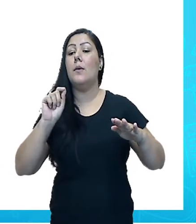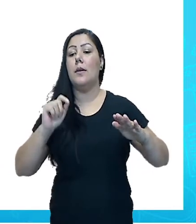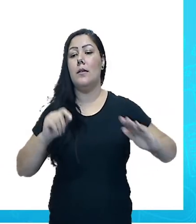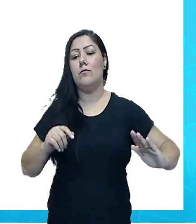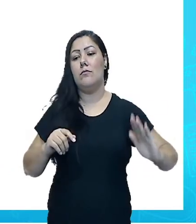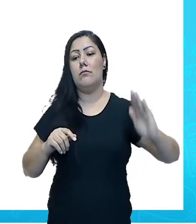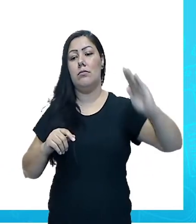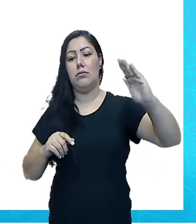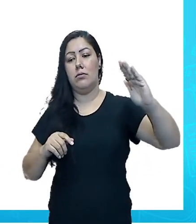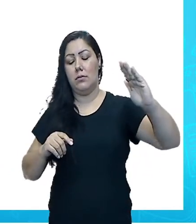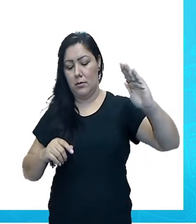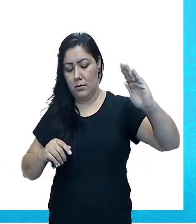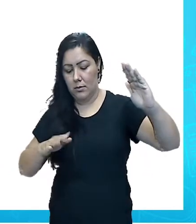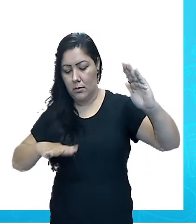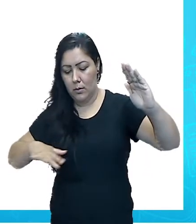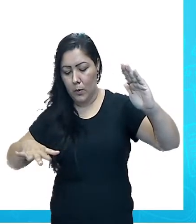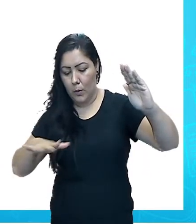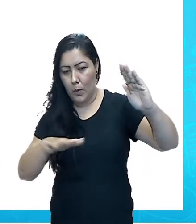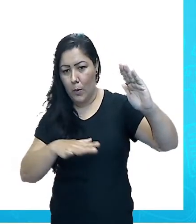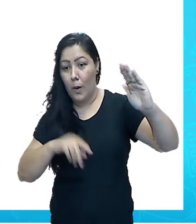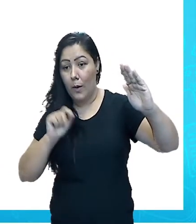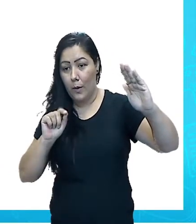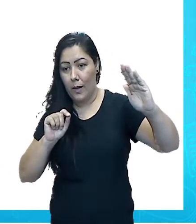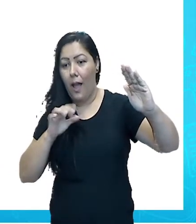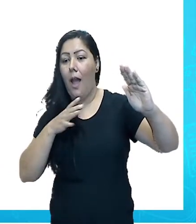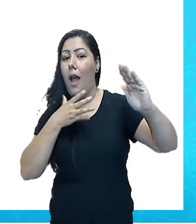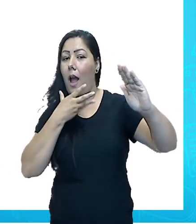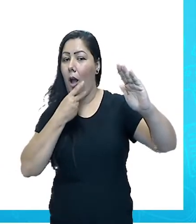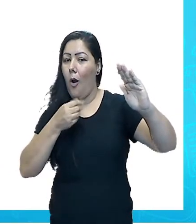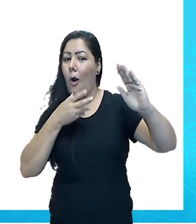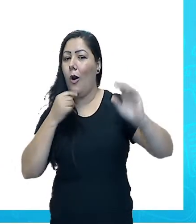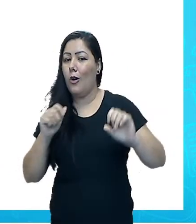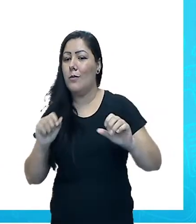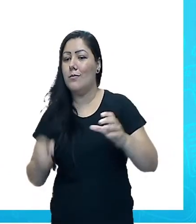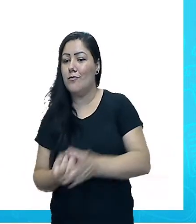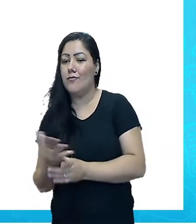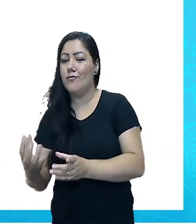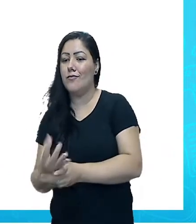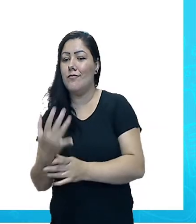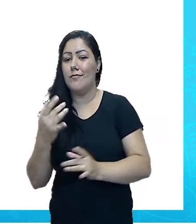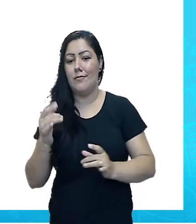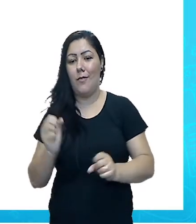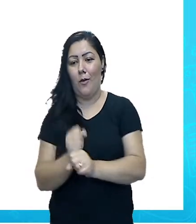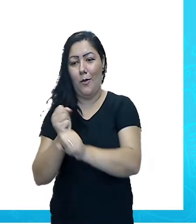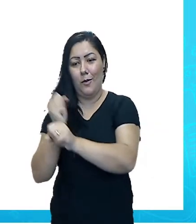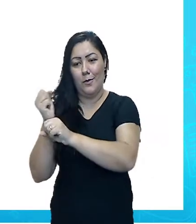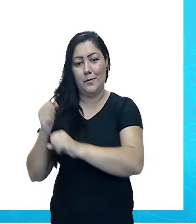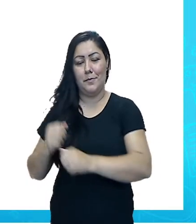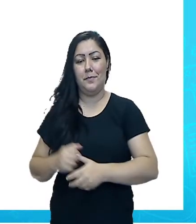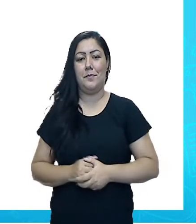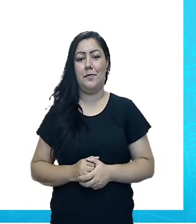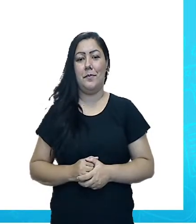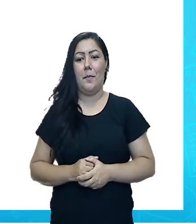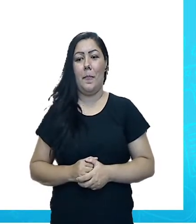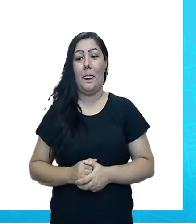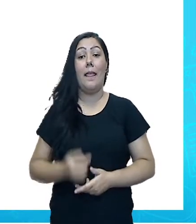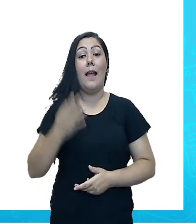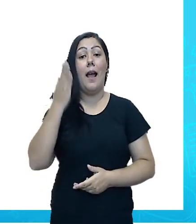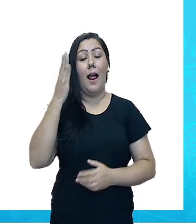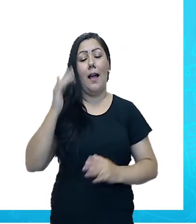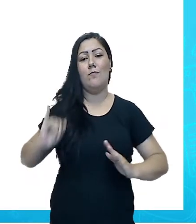A ação do homem. Tá certo? E o pico da Ibituruna, se você observar, você vai ver aqui em cima,